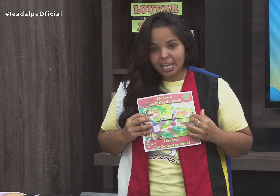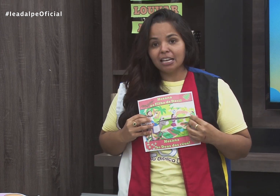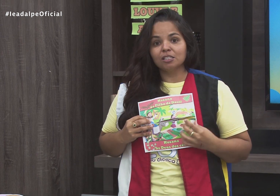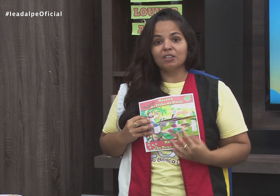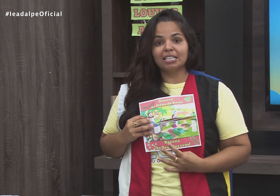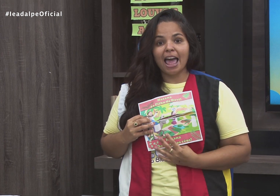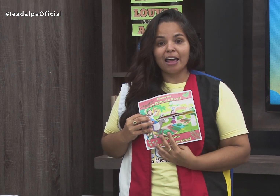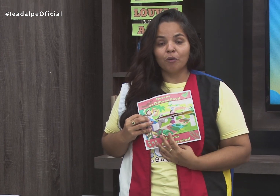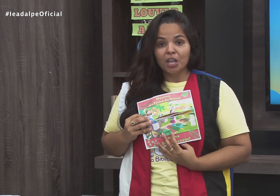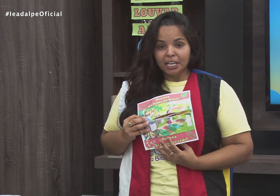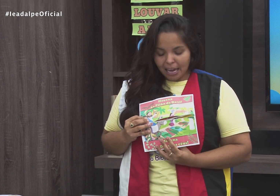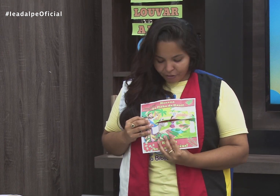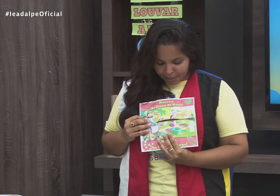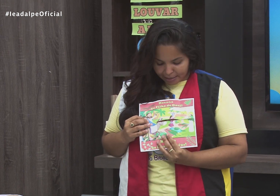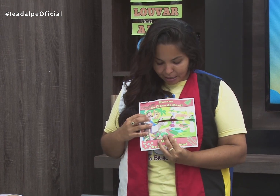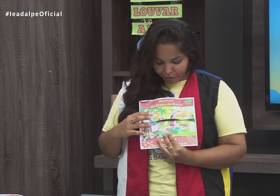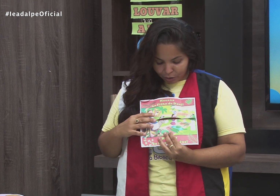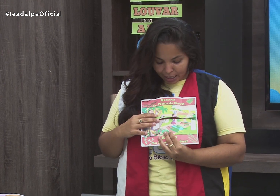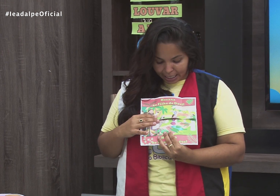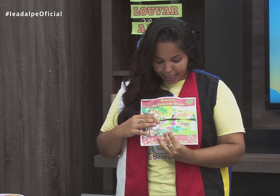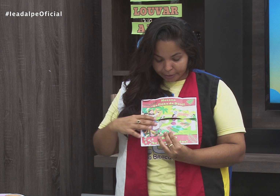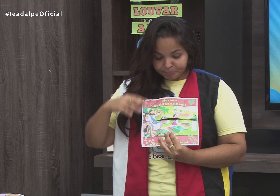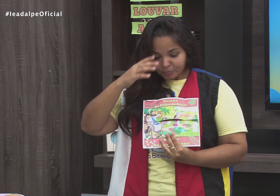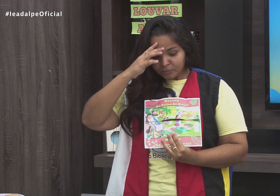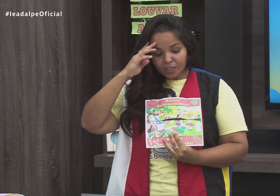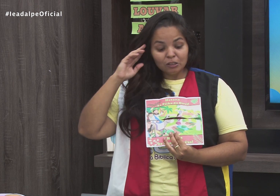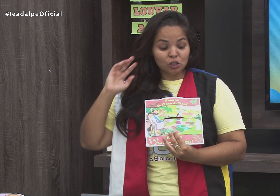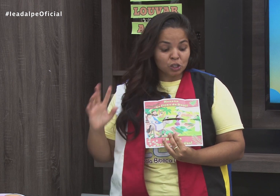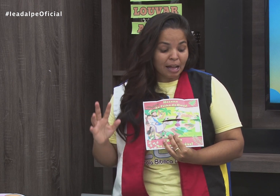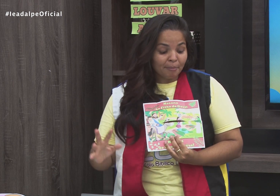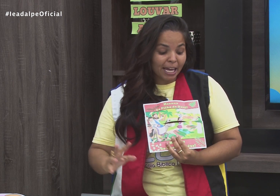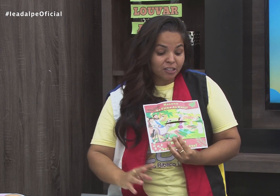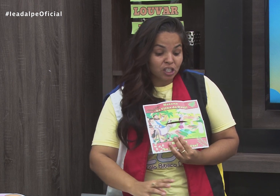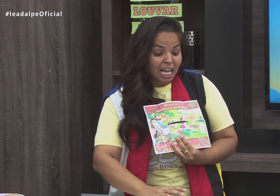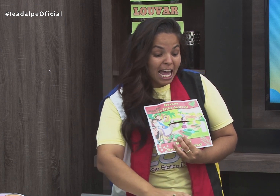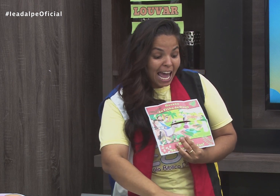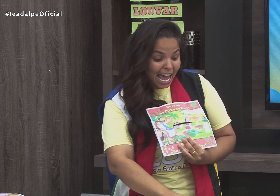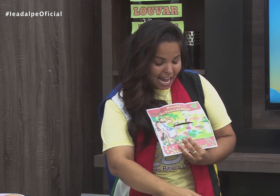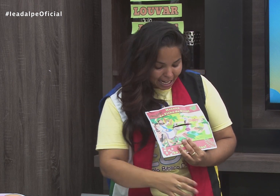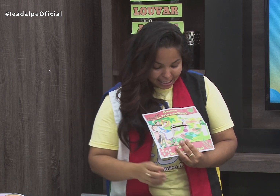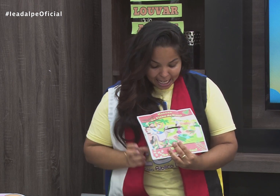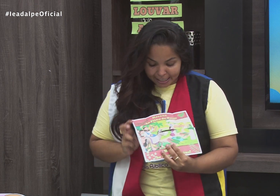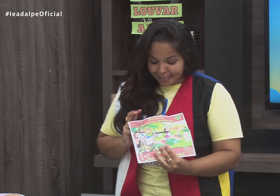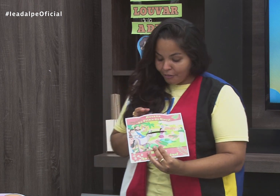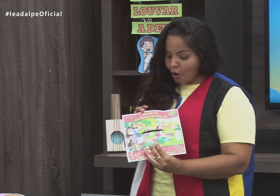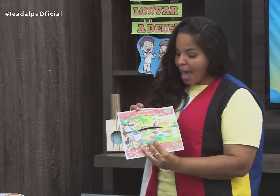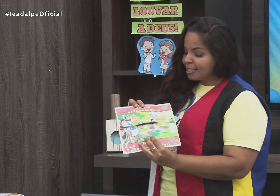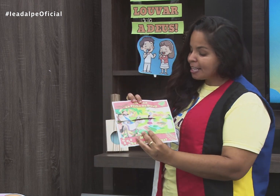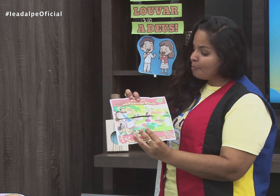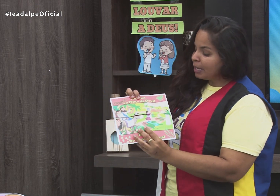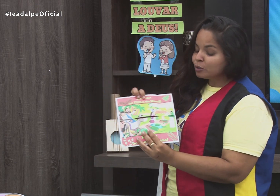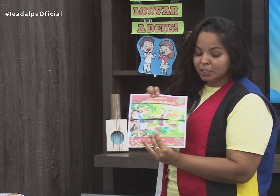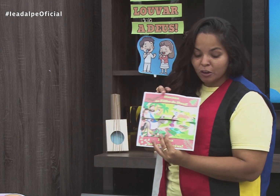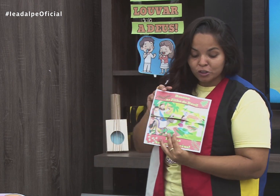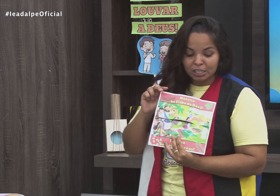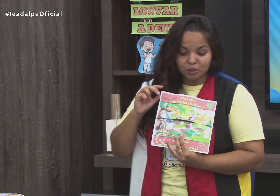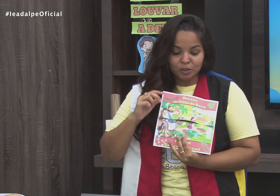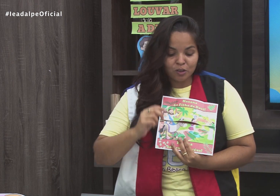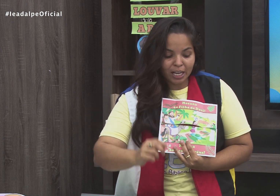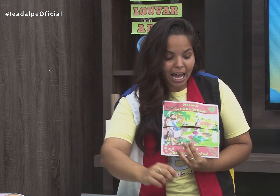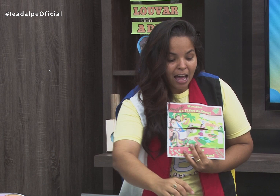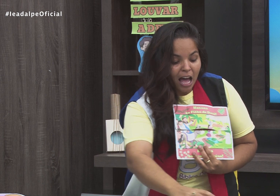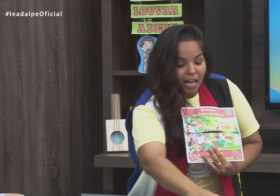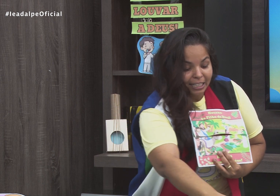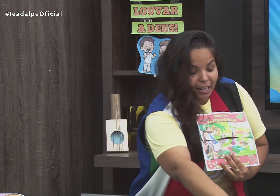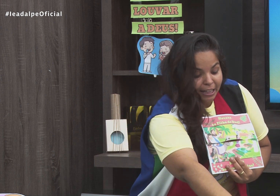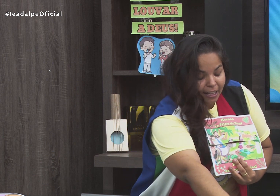o que foi que elas fizeram. O que vocês estão vendo aqui? Justamente, elas estavam recebendo o Senhor Jesus,